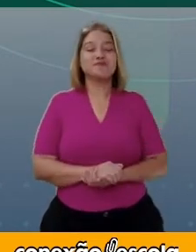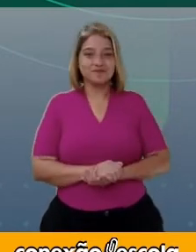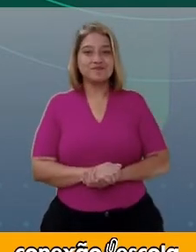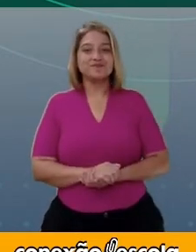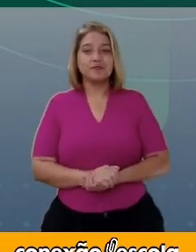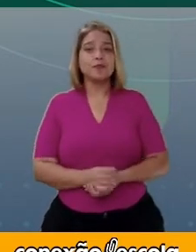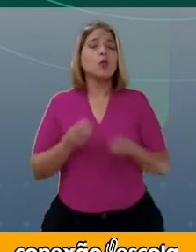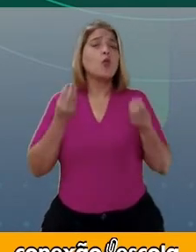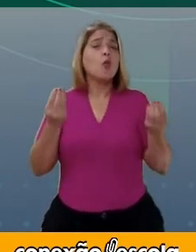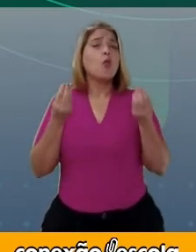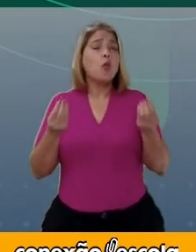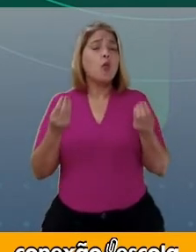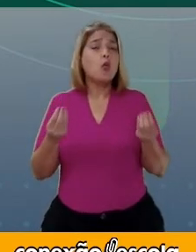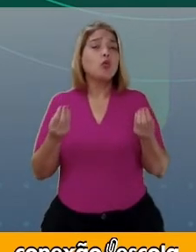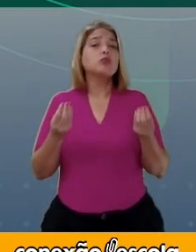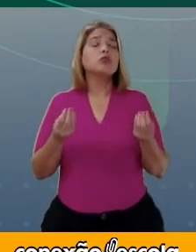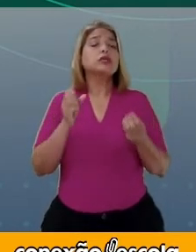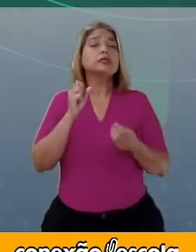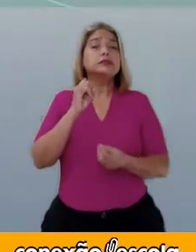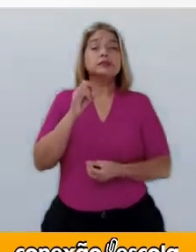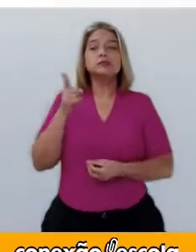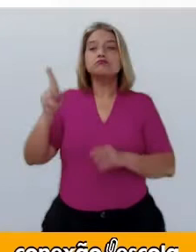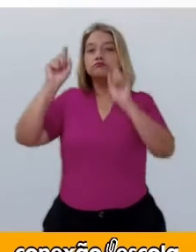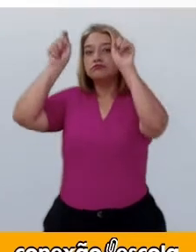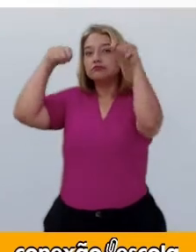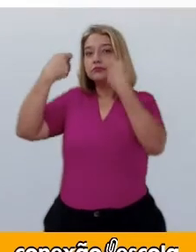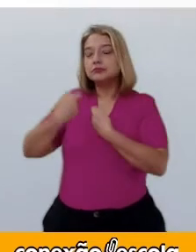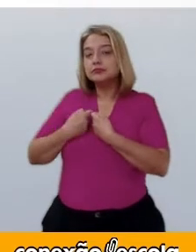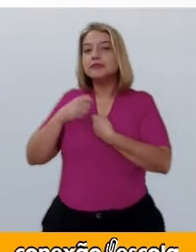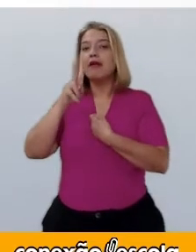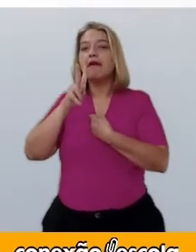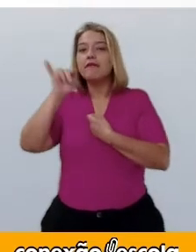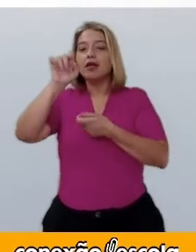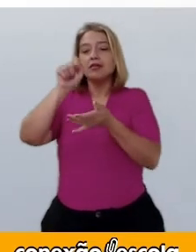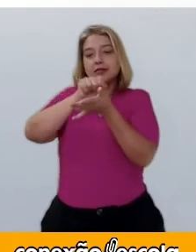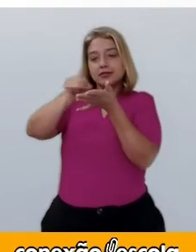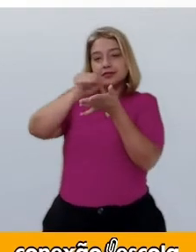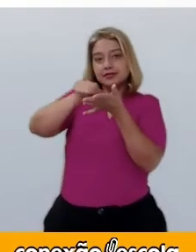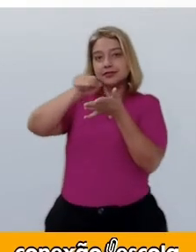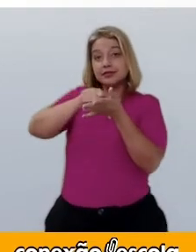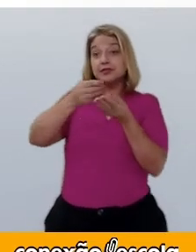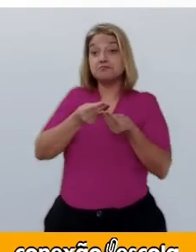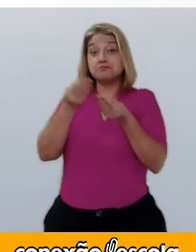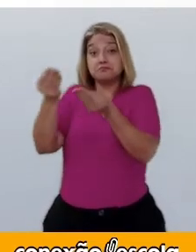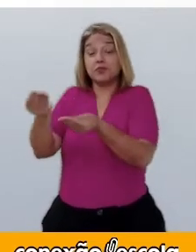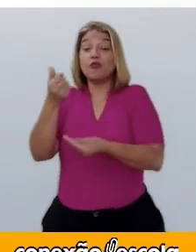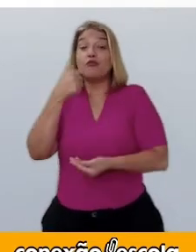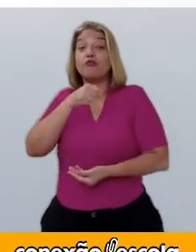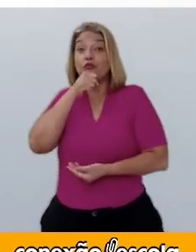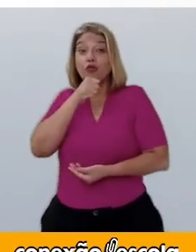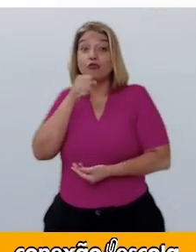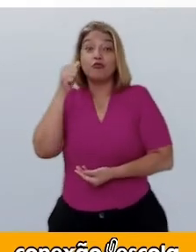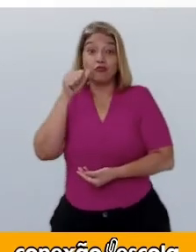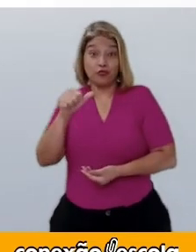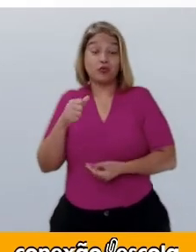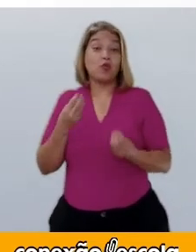ficaria se Chapeuzinho escrevesse um bilhete para a vovó?